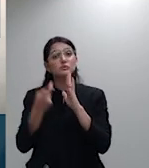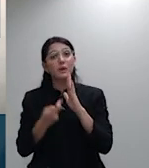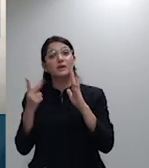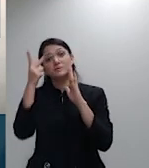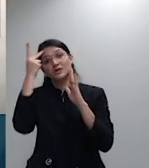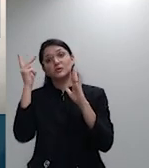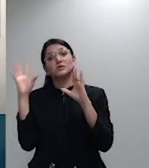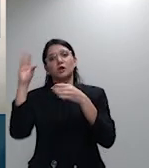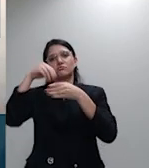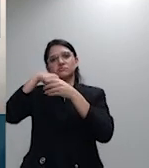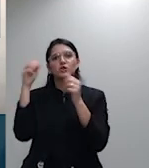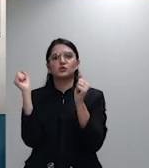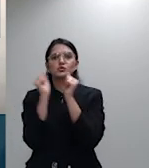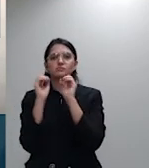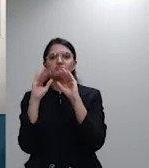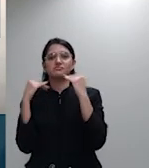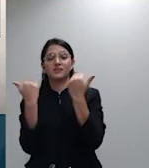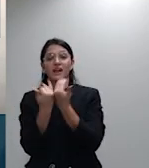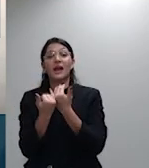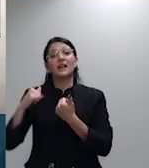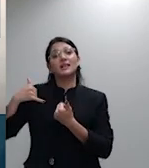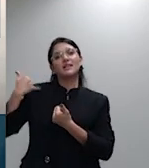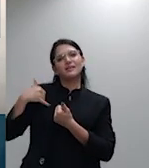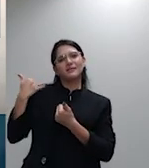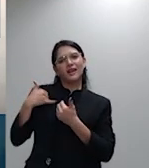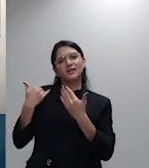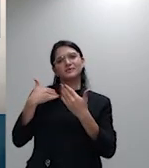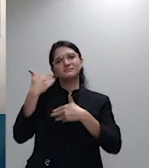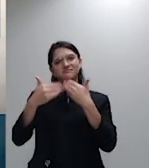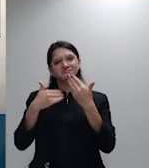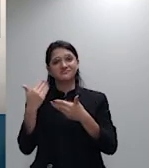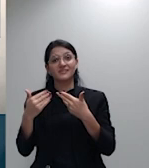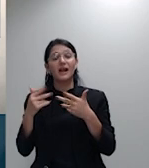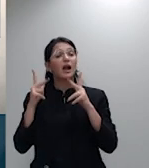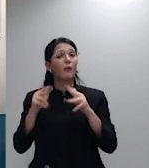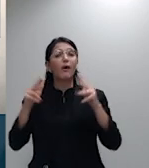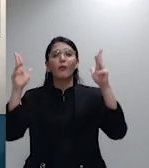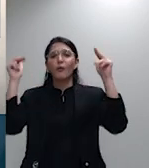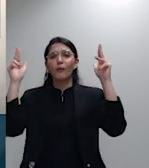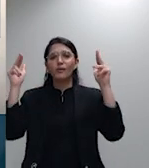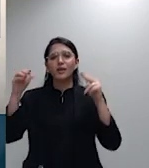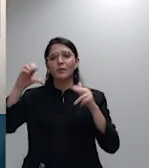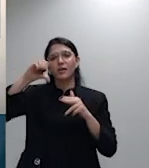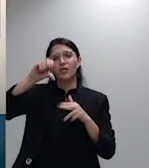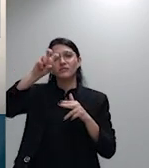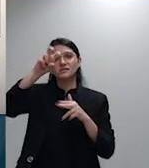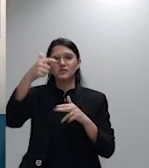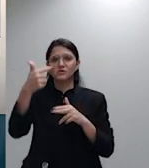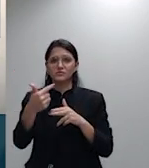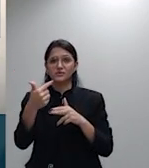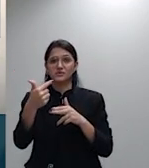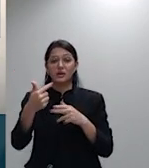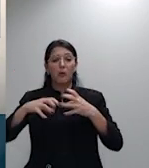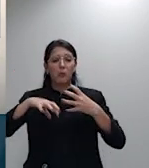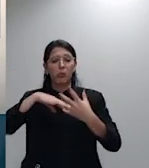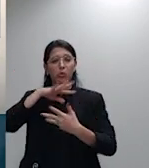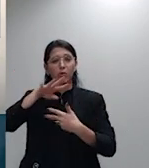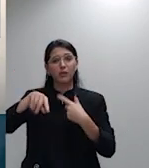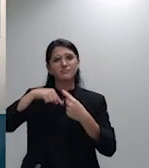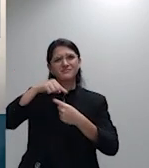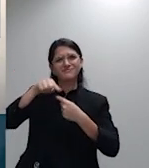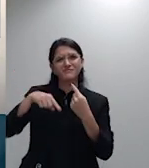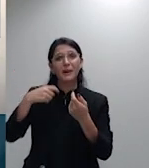faixa etária do que ocorreu no tema 952 esse efeito bola de neve tem que ser visto pelo STJ